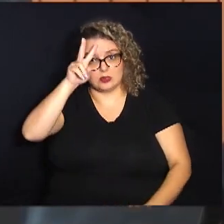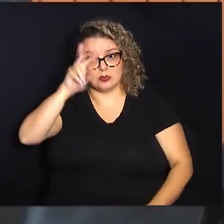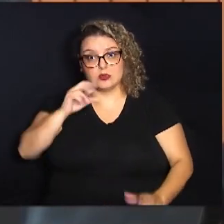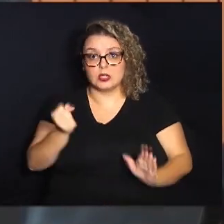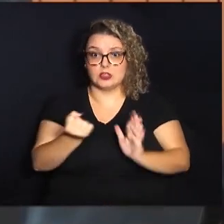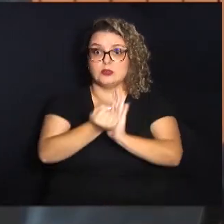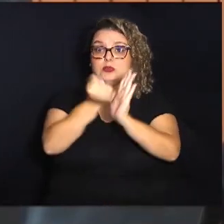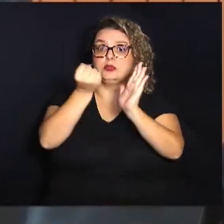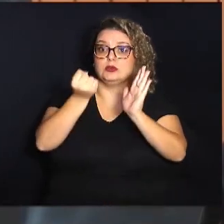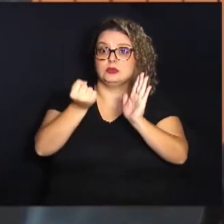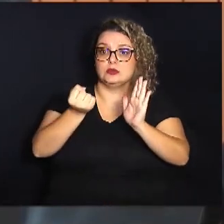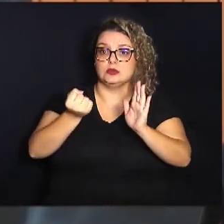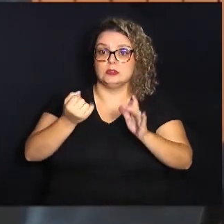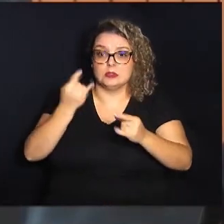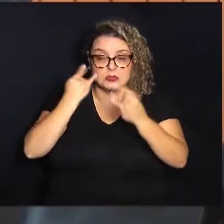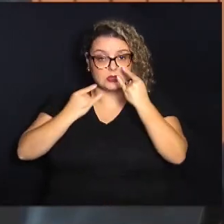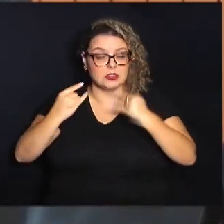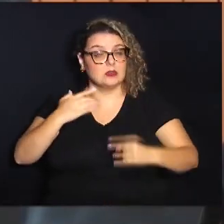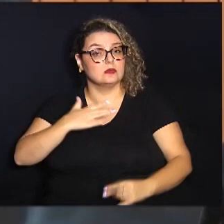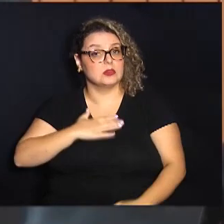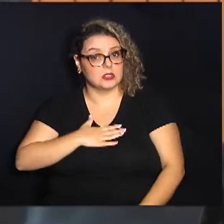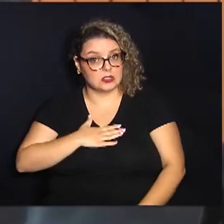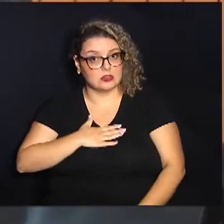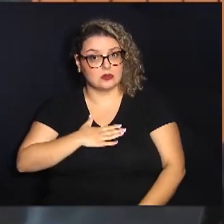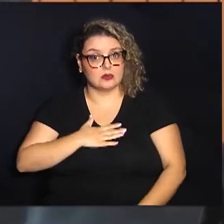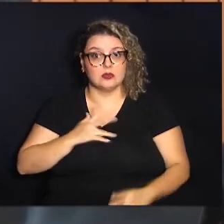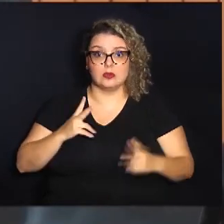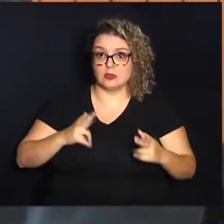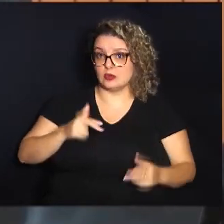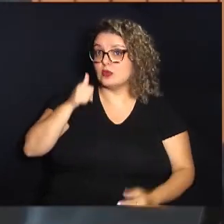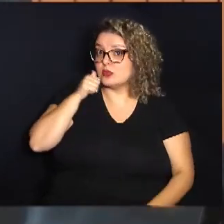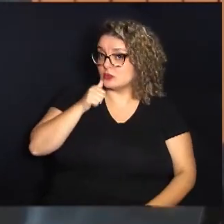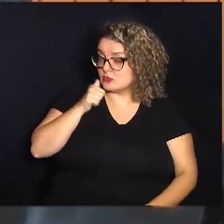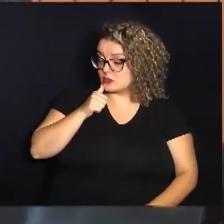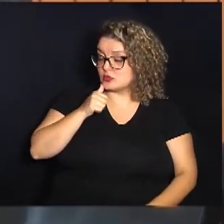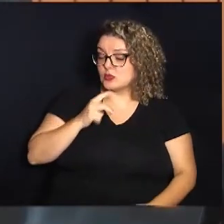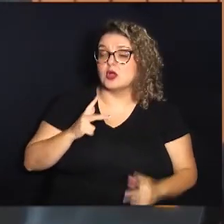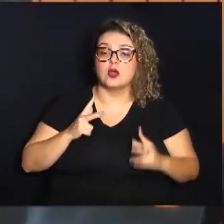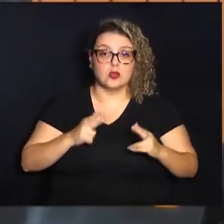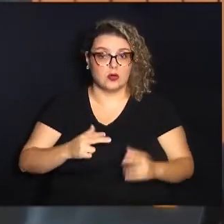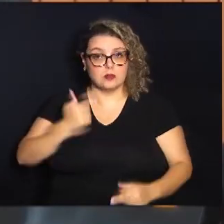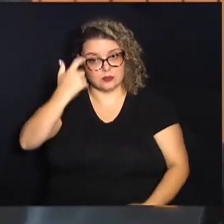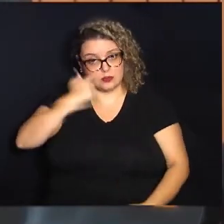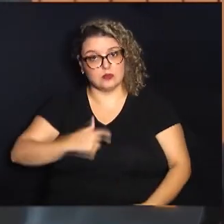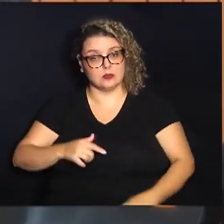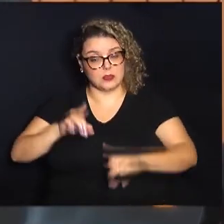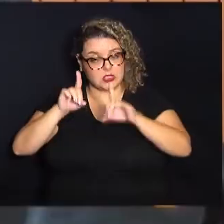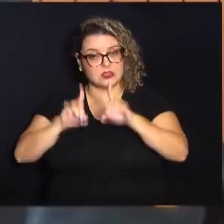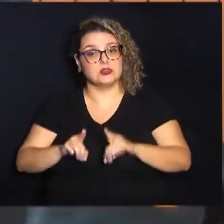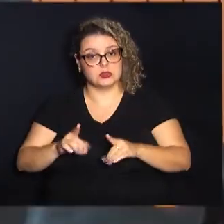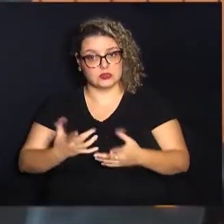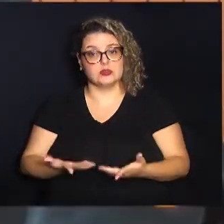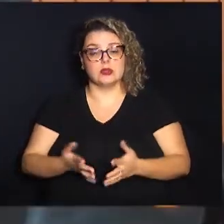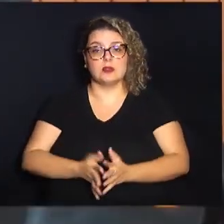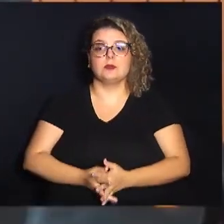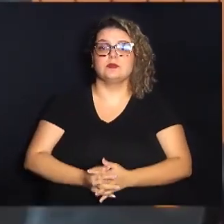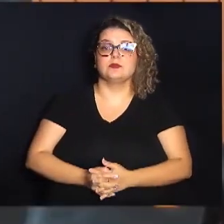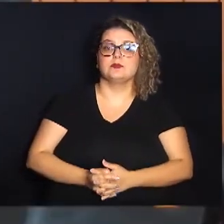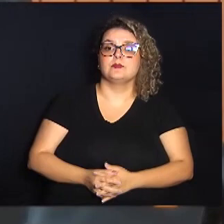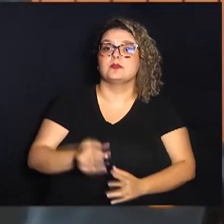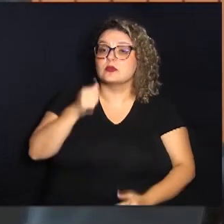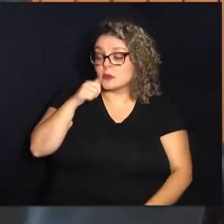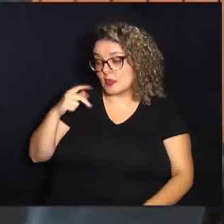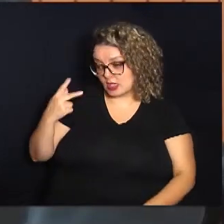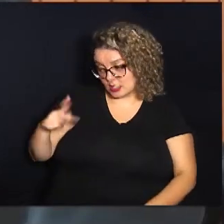me inspira como mulher e como pessoa com deficiência. E ela,